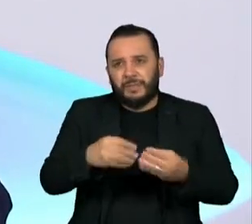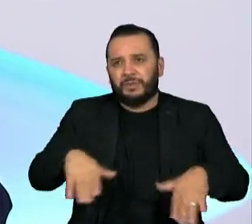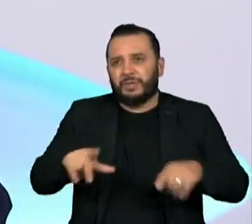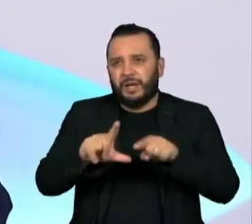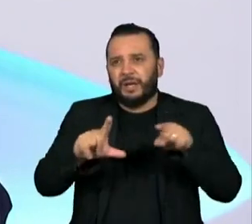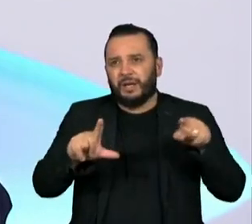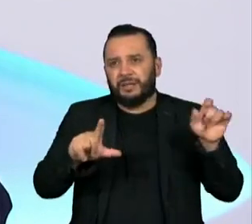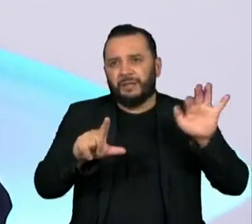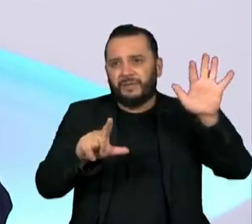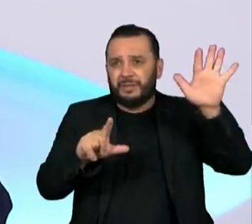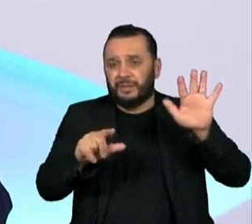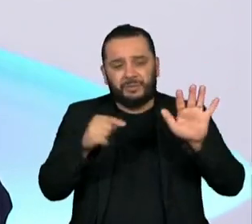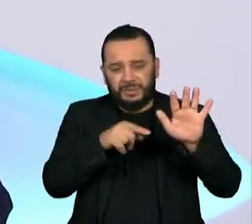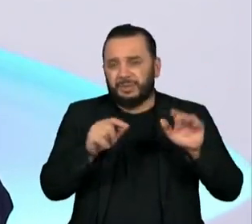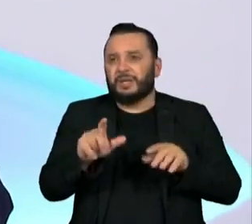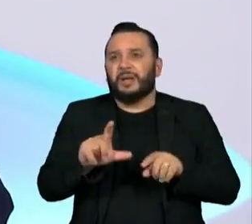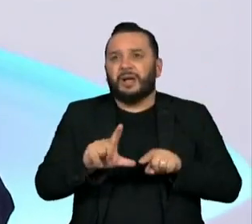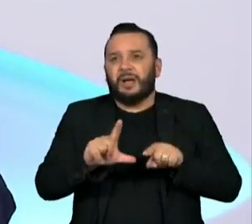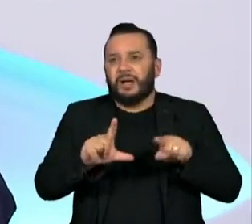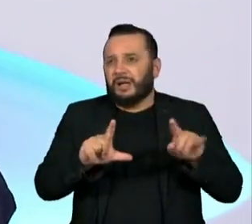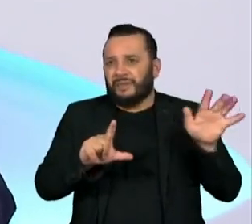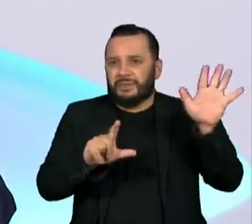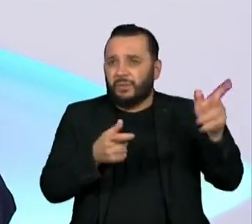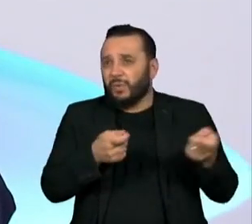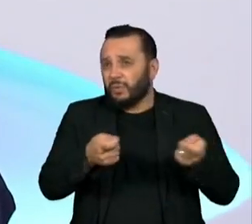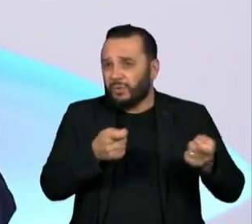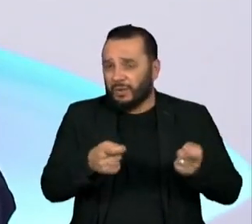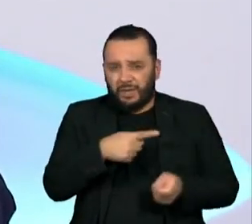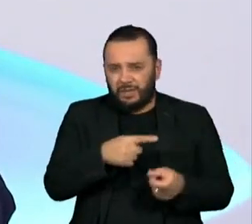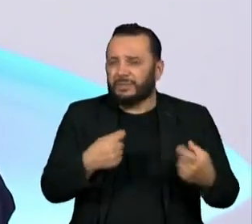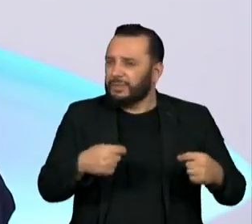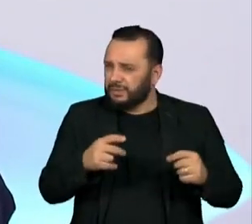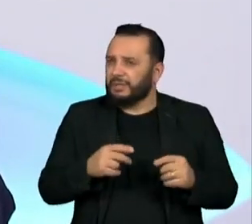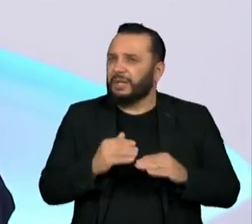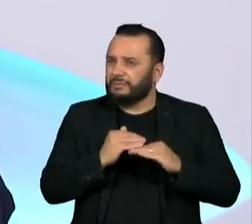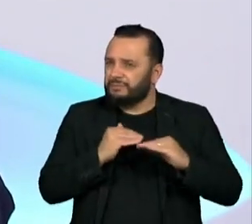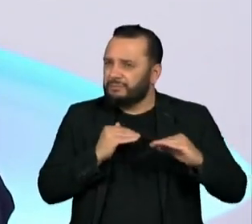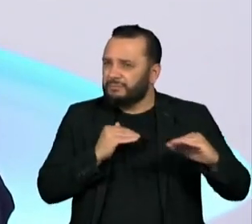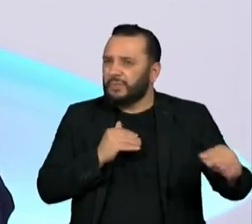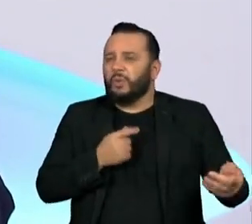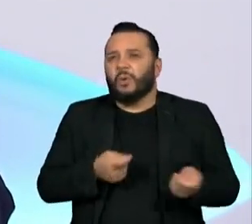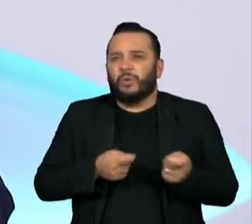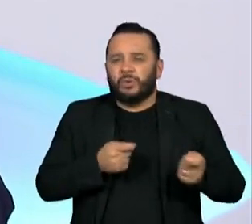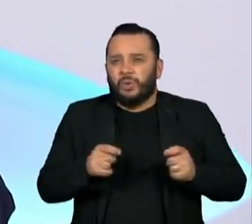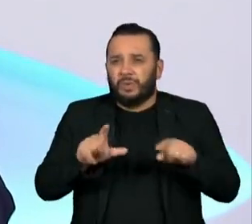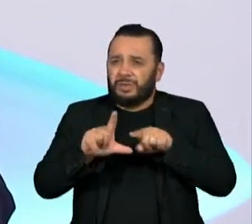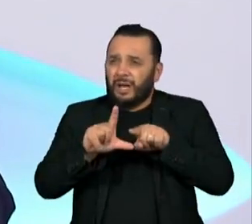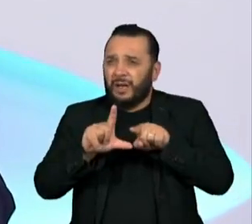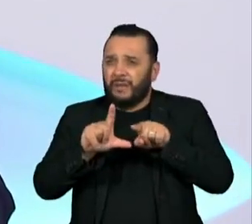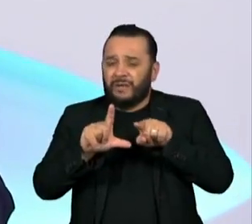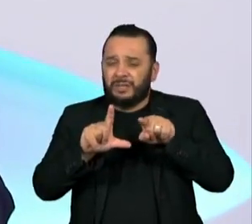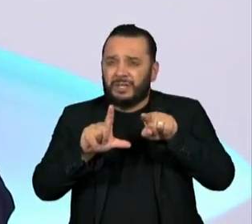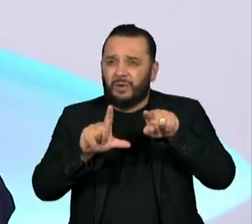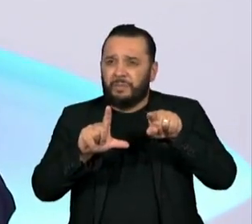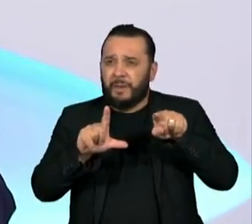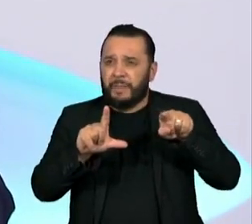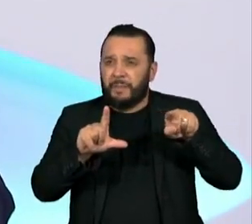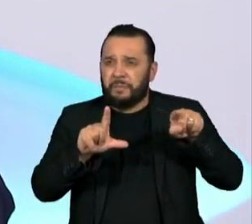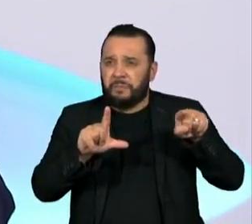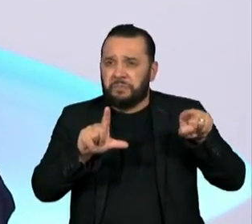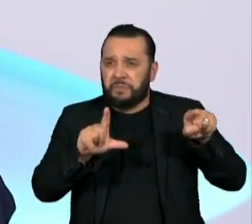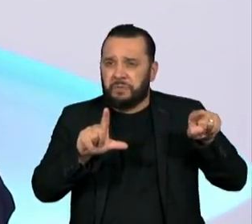ao longo do tempo, se ela não for controlada. Portanto, manter a inflação sob controle é algo que é uma responsabilidade